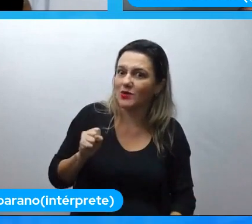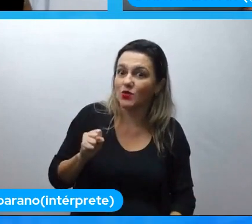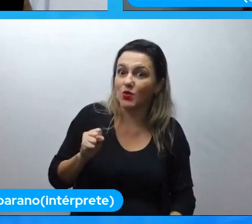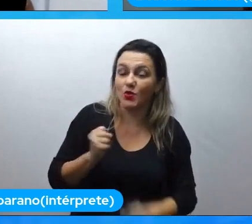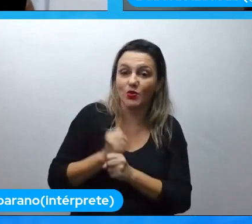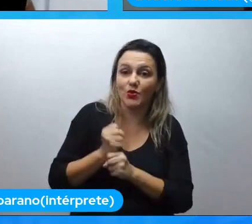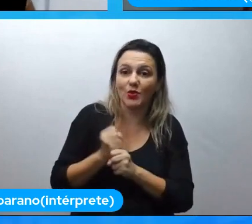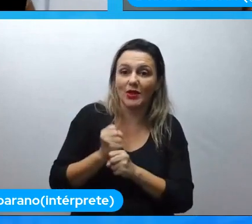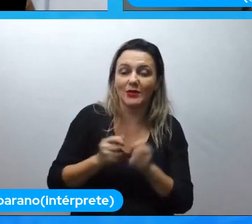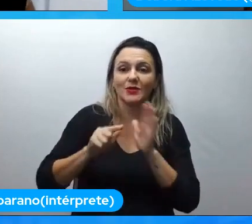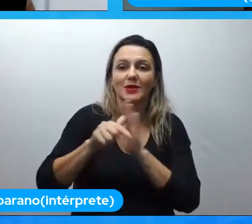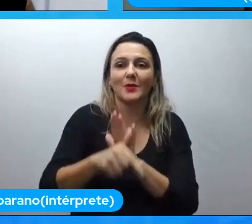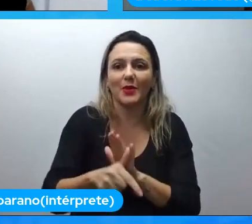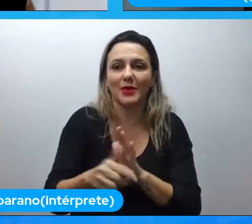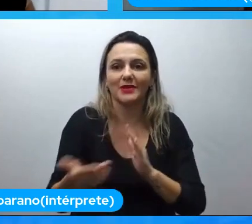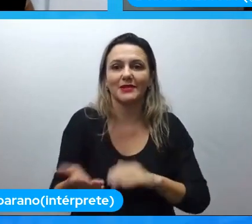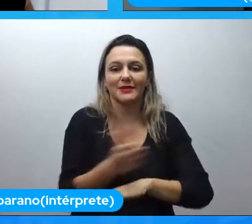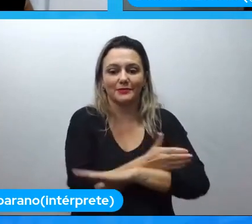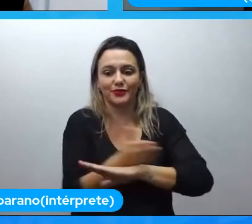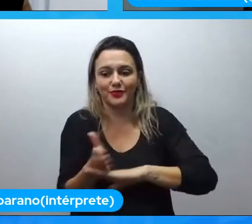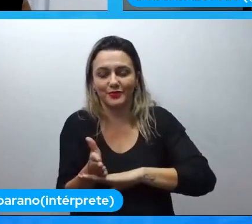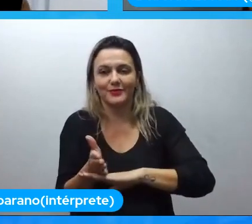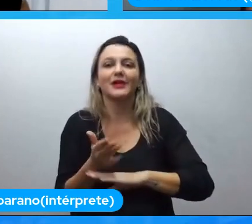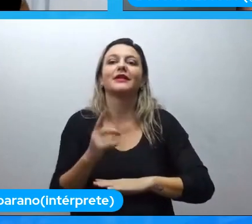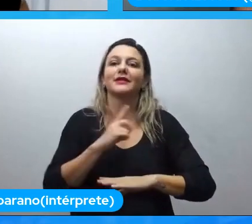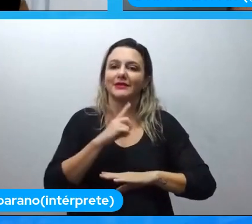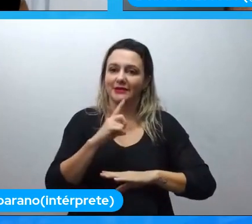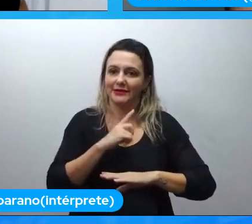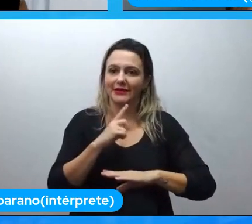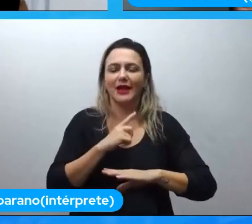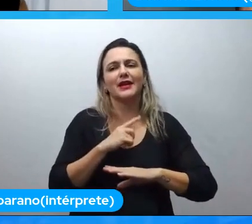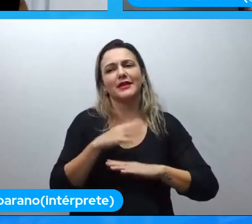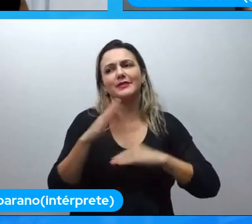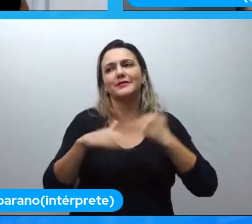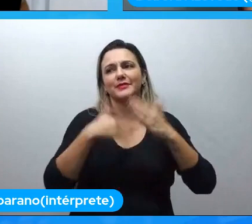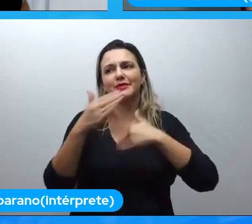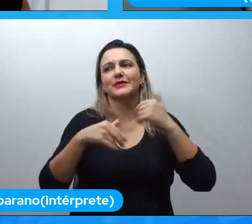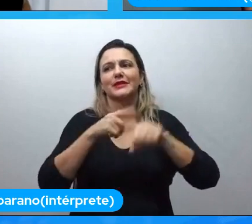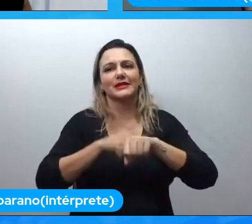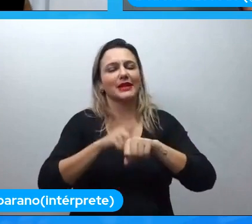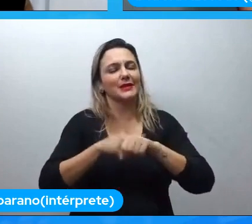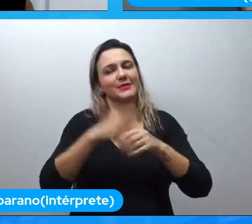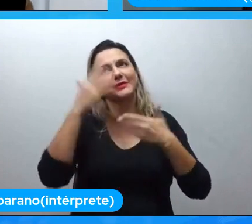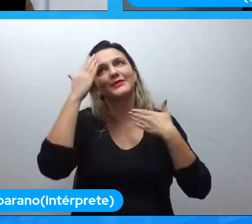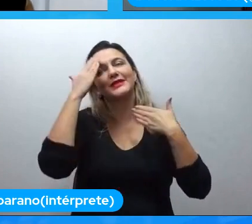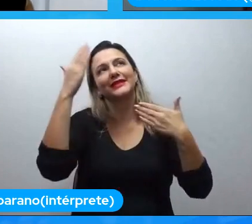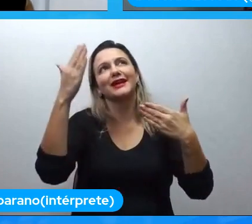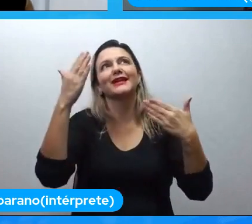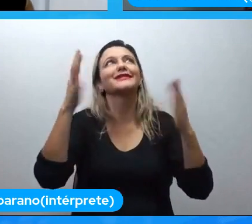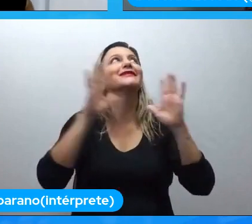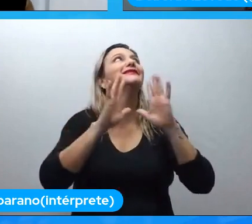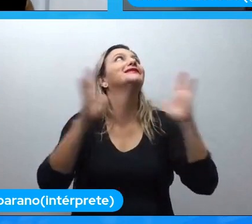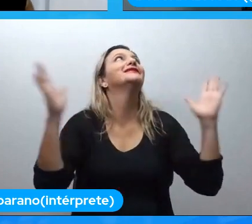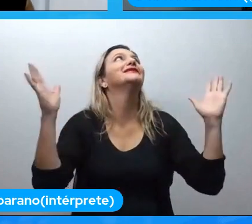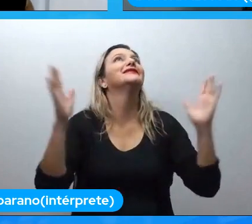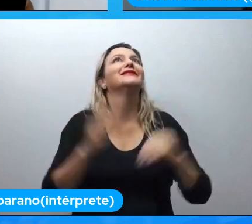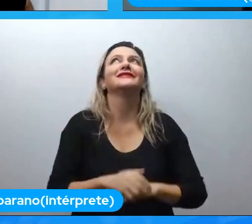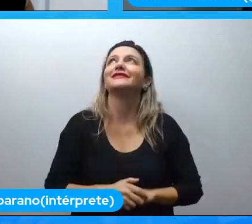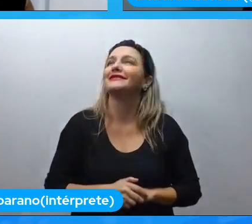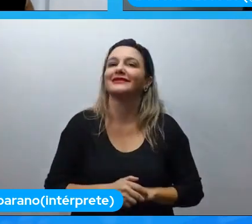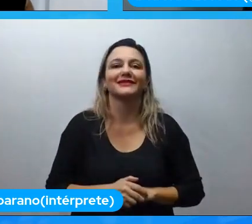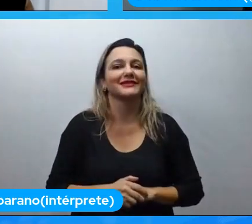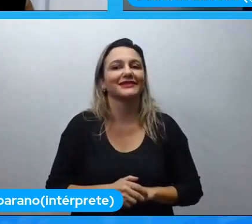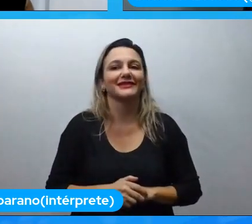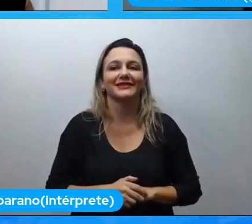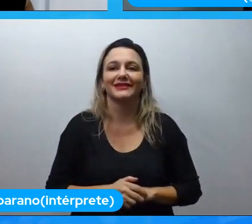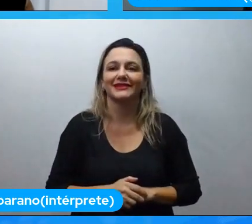então tem essas questões todas que tem evoluído com o tempo obrigada universo e tem esses